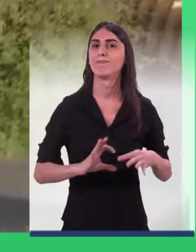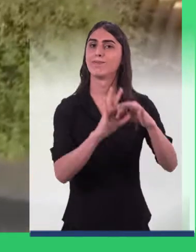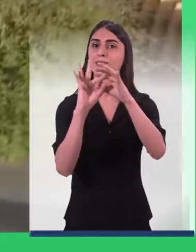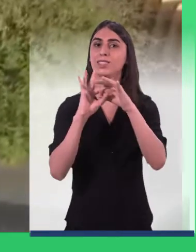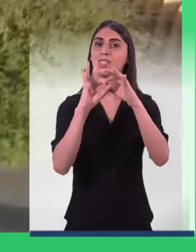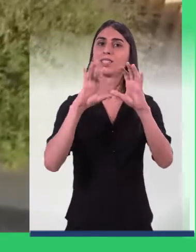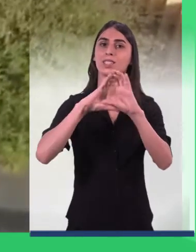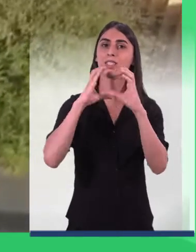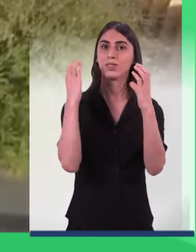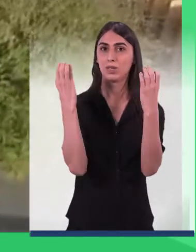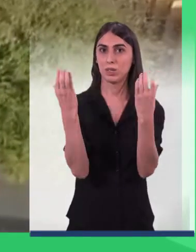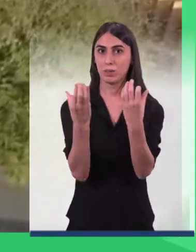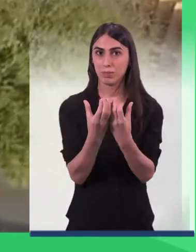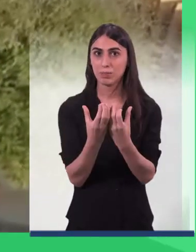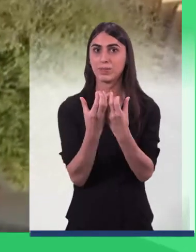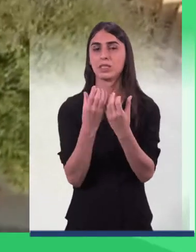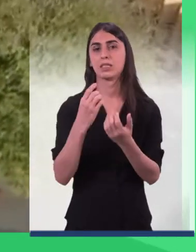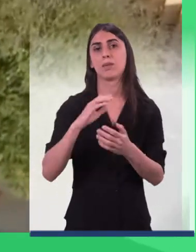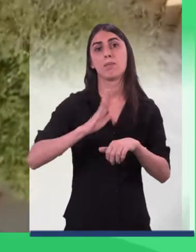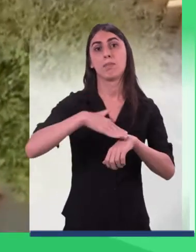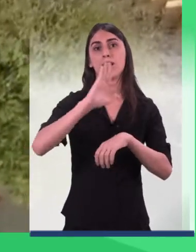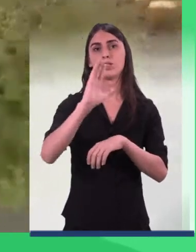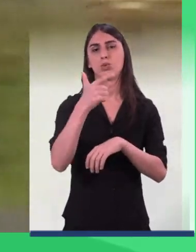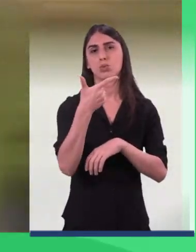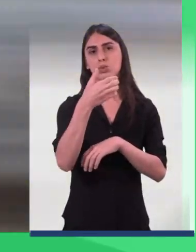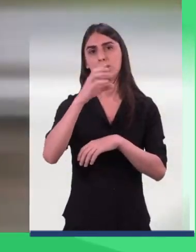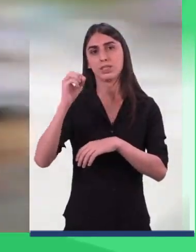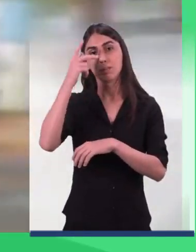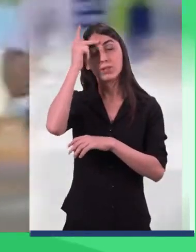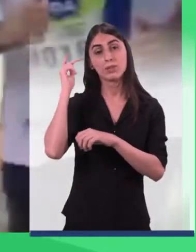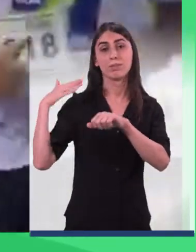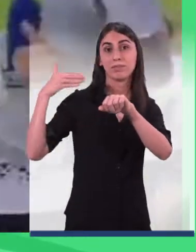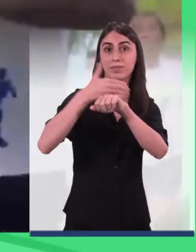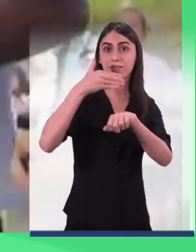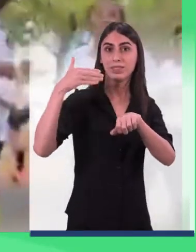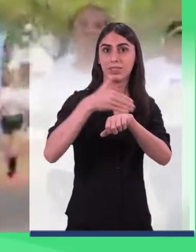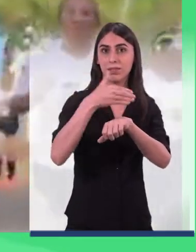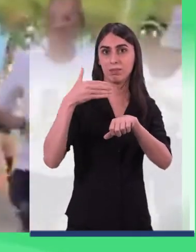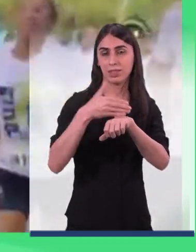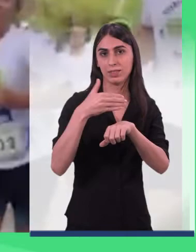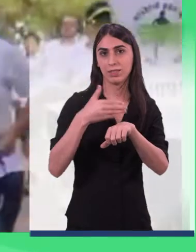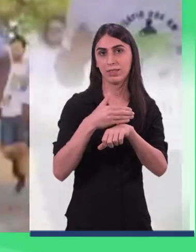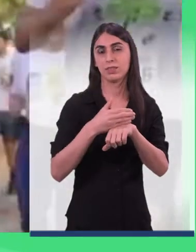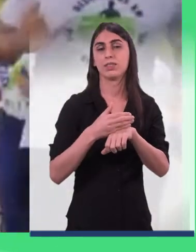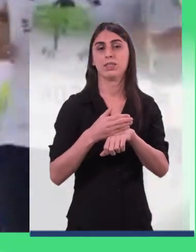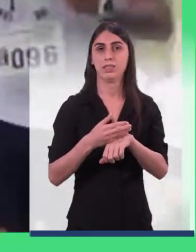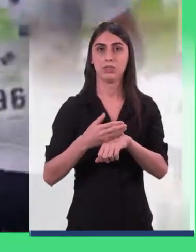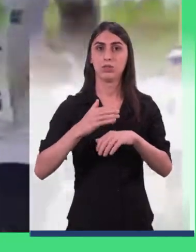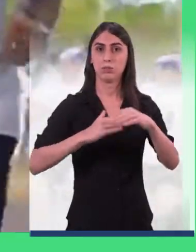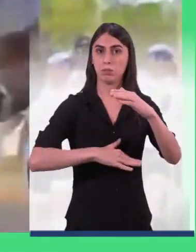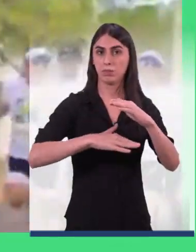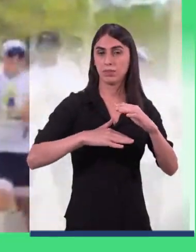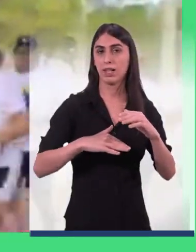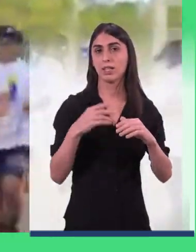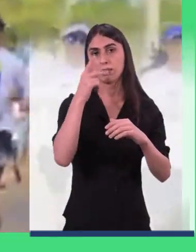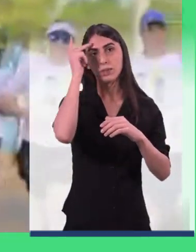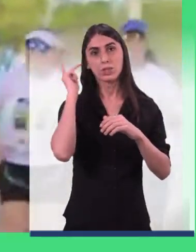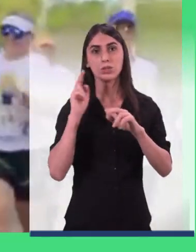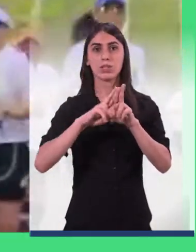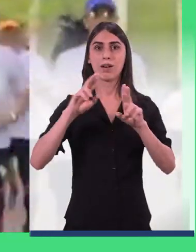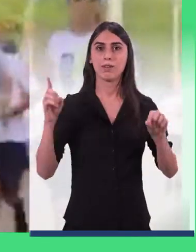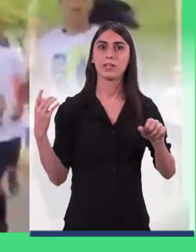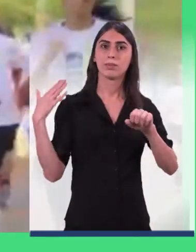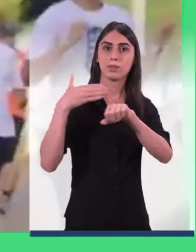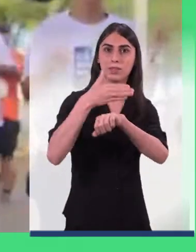integração com a comunidade externa. Mais de 200 pessoas participaram. Os atletas da UFESA marcaram presença e